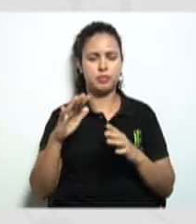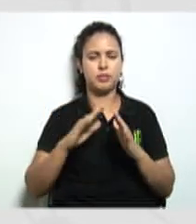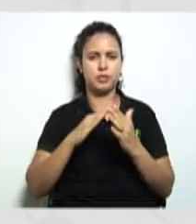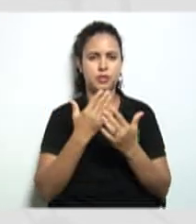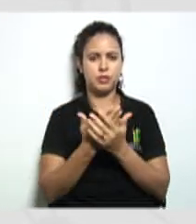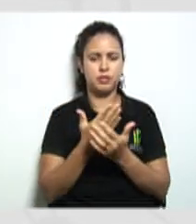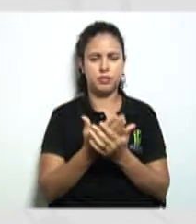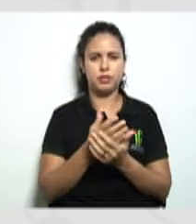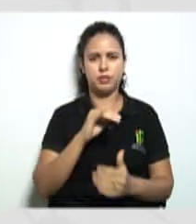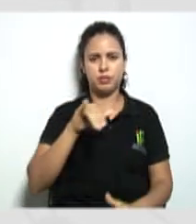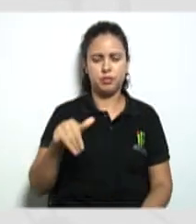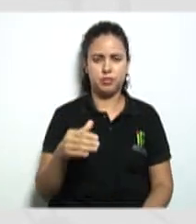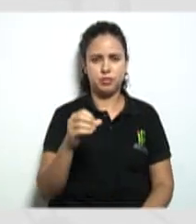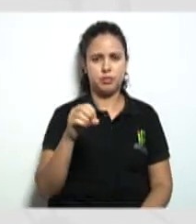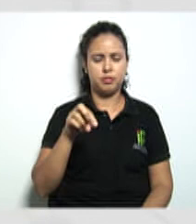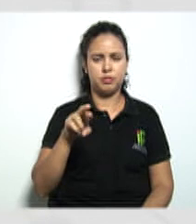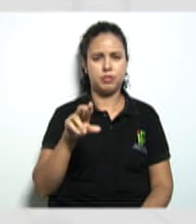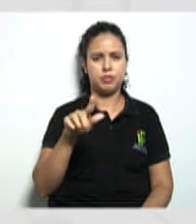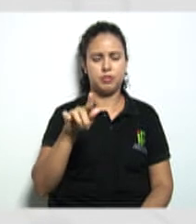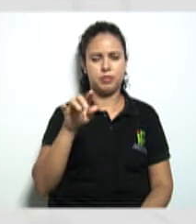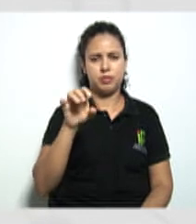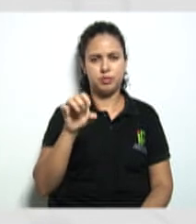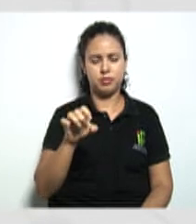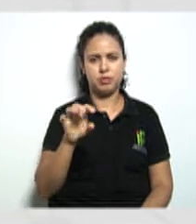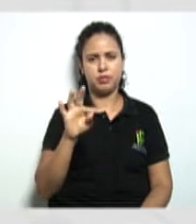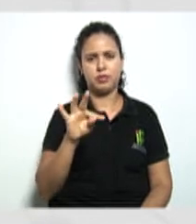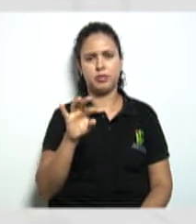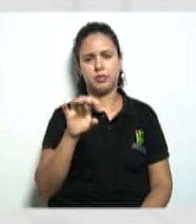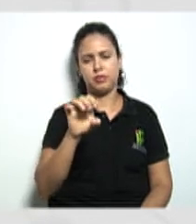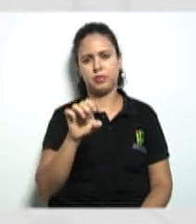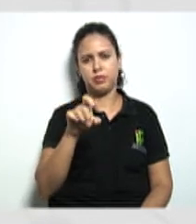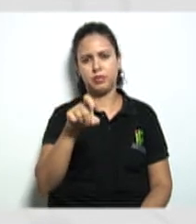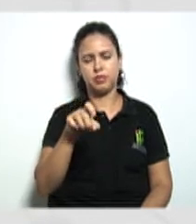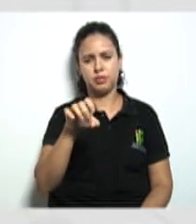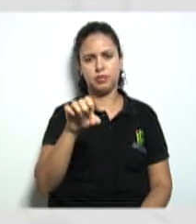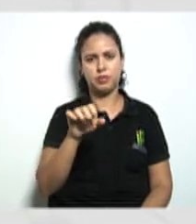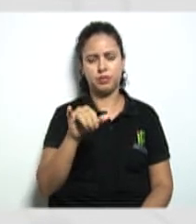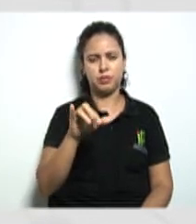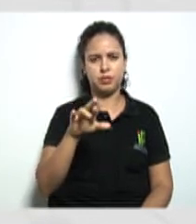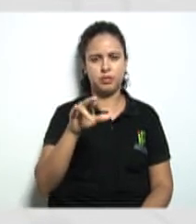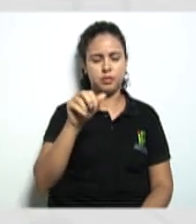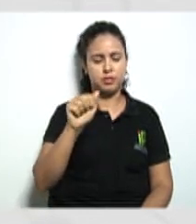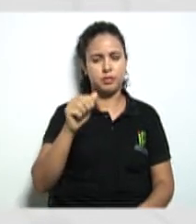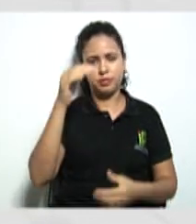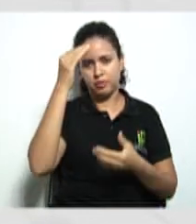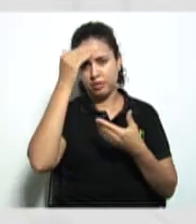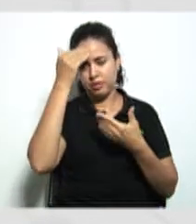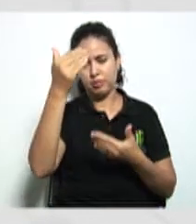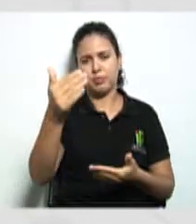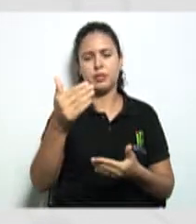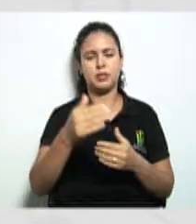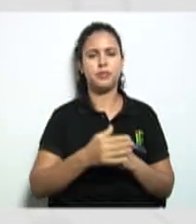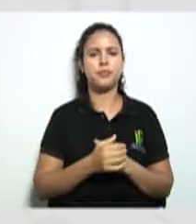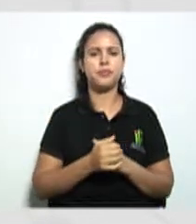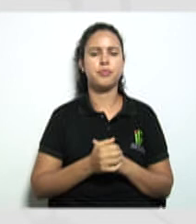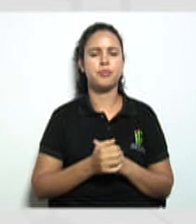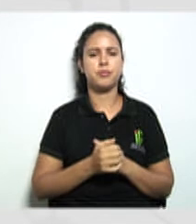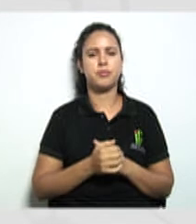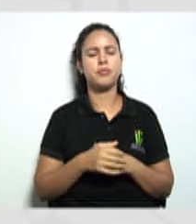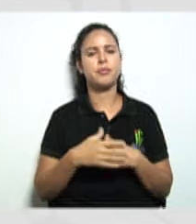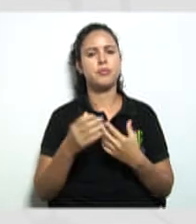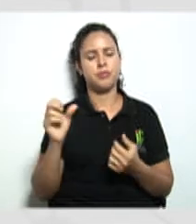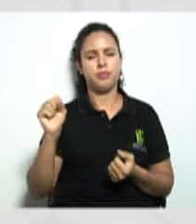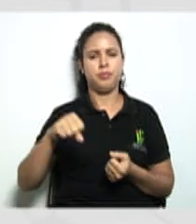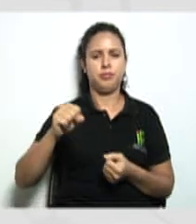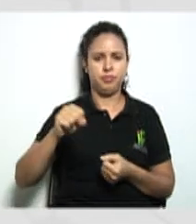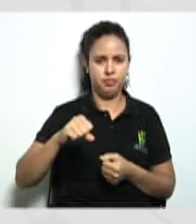Jorge Teixeira de Oliveira lá no segundo ano no ar professora Ana Márcia muito obrigada professora por esse feedback é isso mesmo que a gente